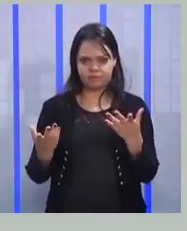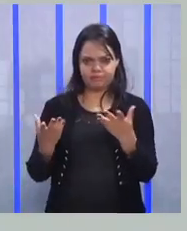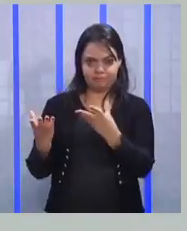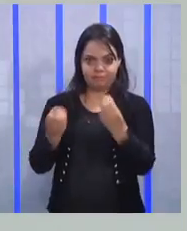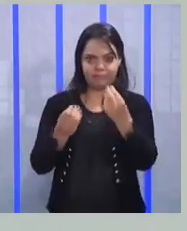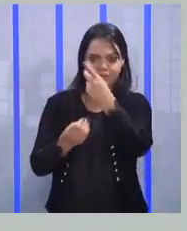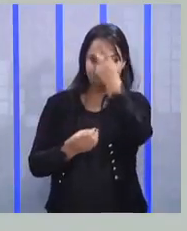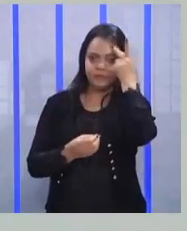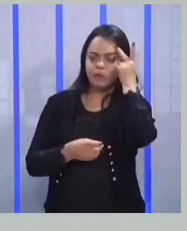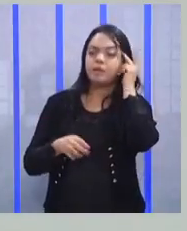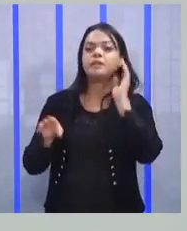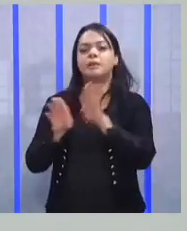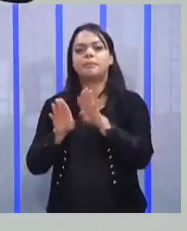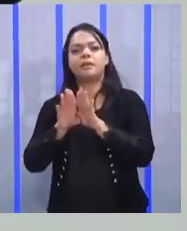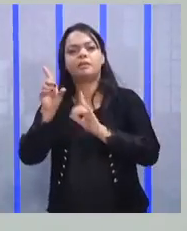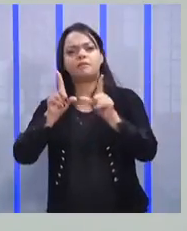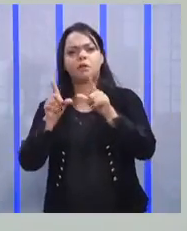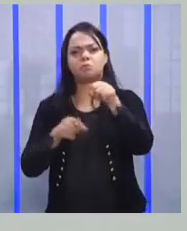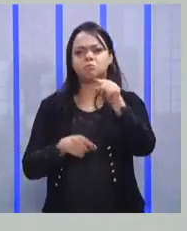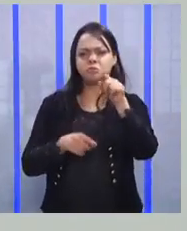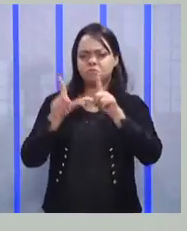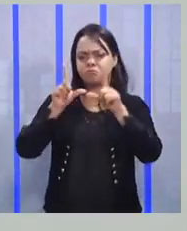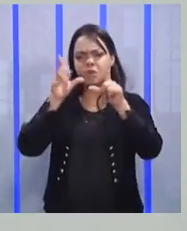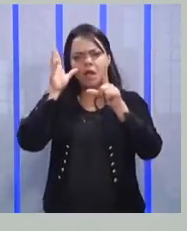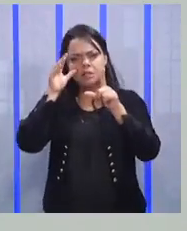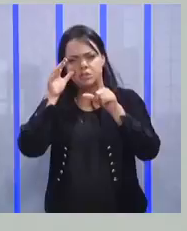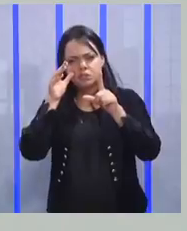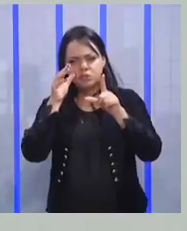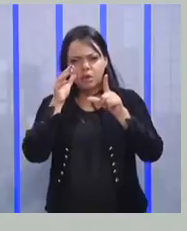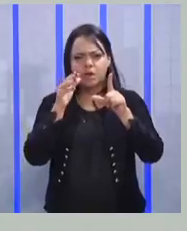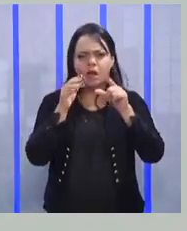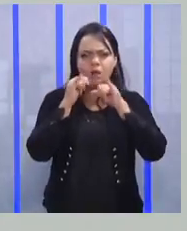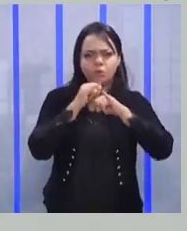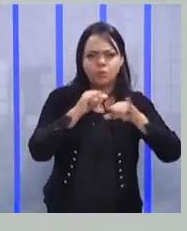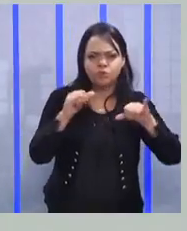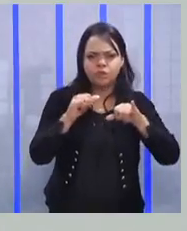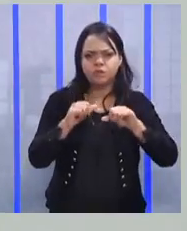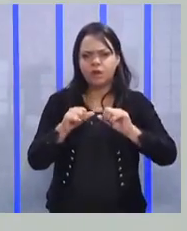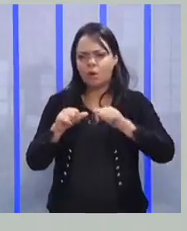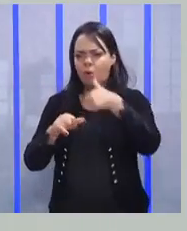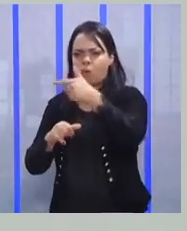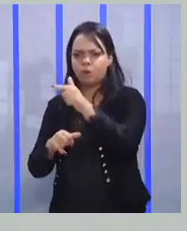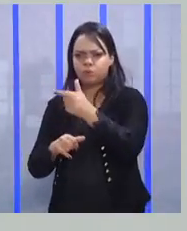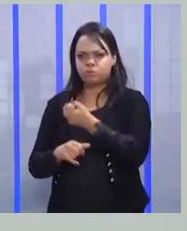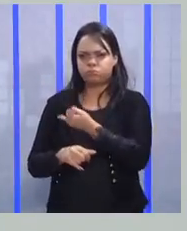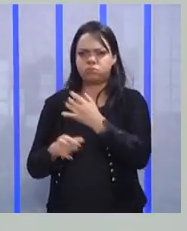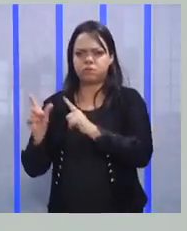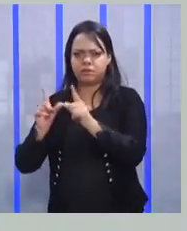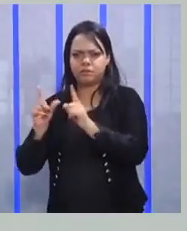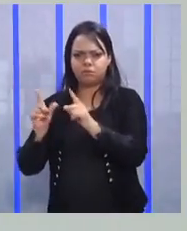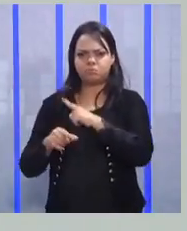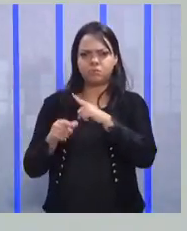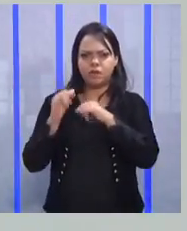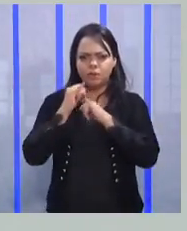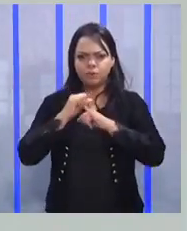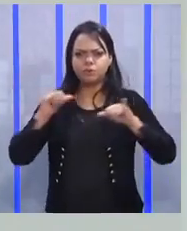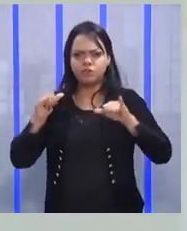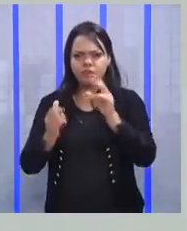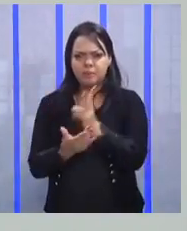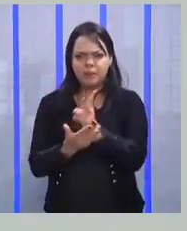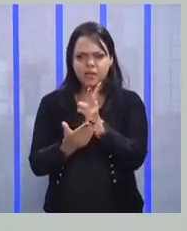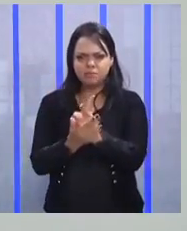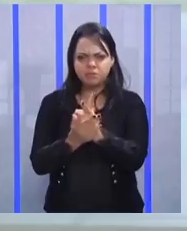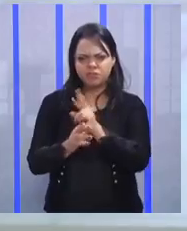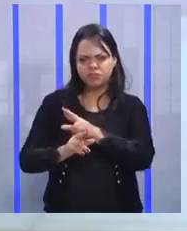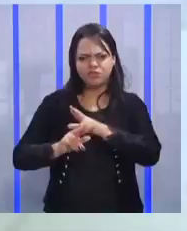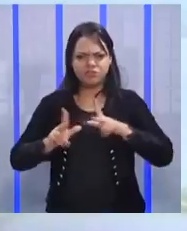Ou na televisão, né? Você vê uma notícia num canal, aí você vai assistir a notícia em outro canal, ela tem uma cara diferente, não